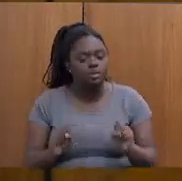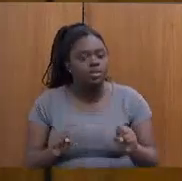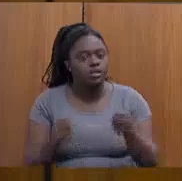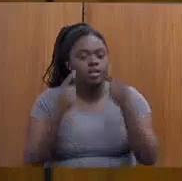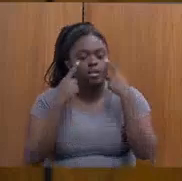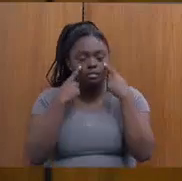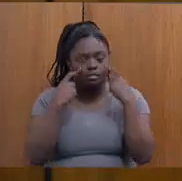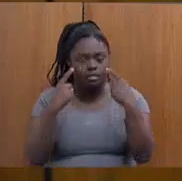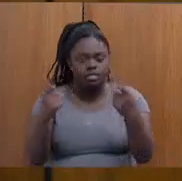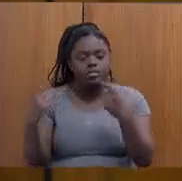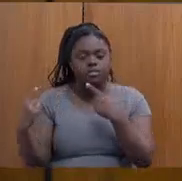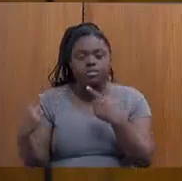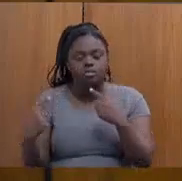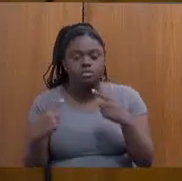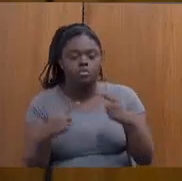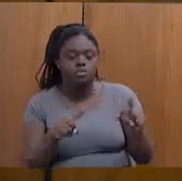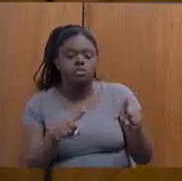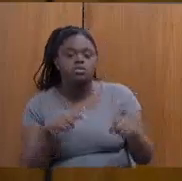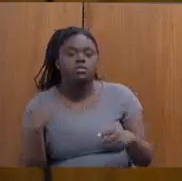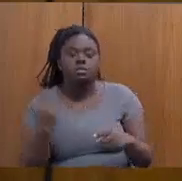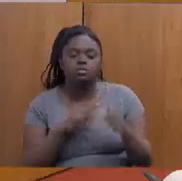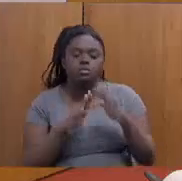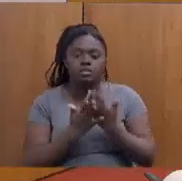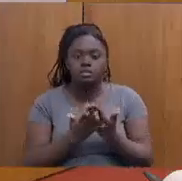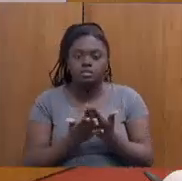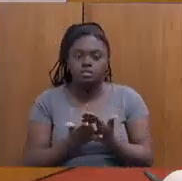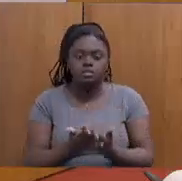violência contra as nossas escolas.